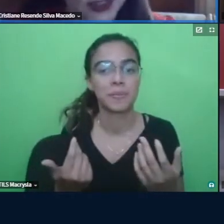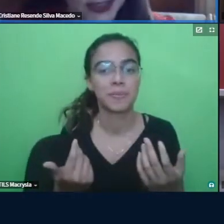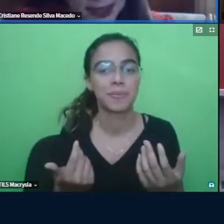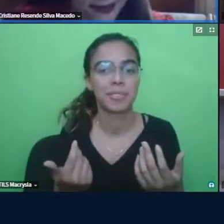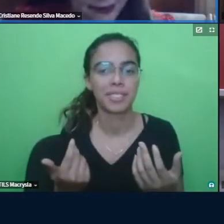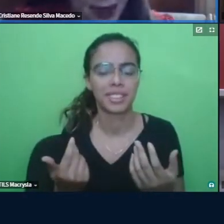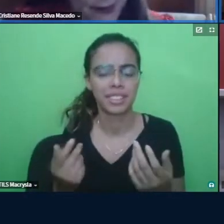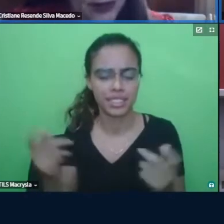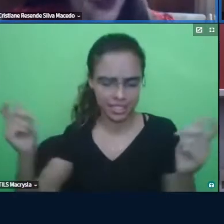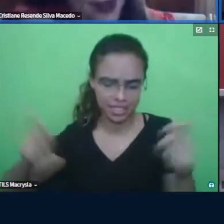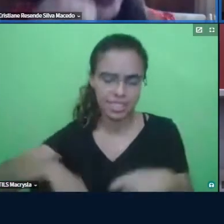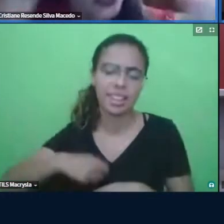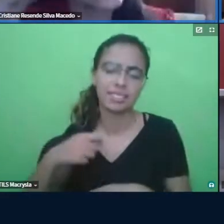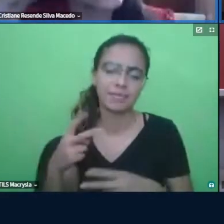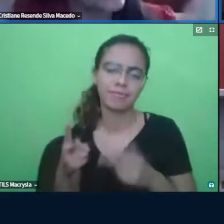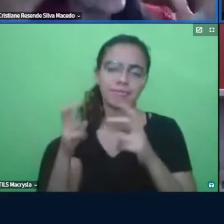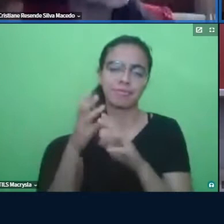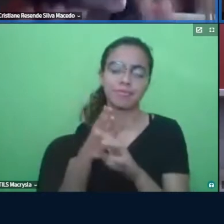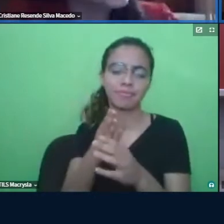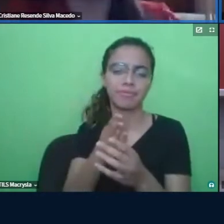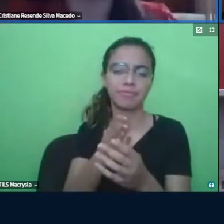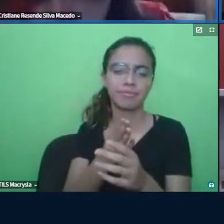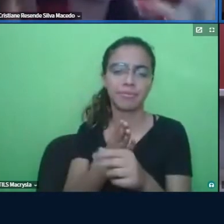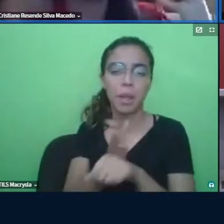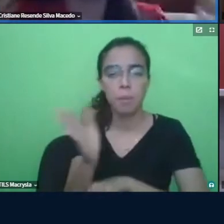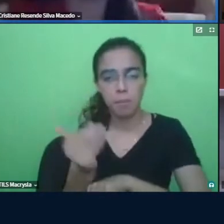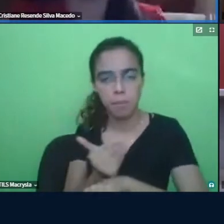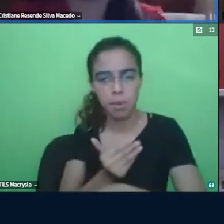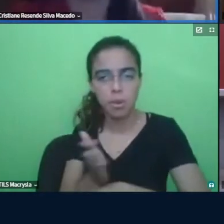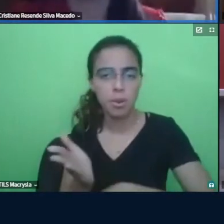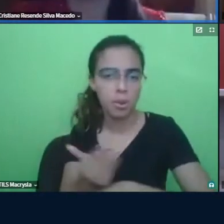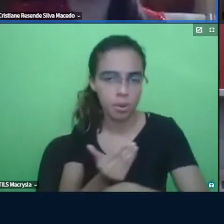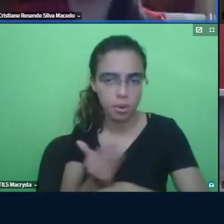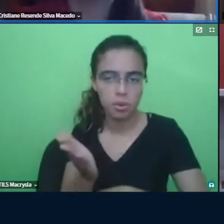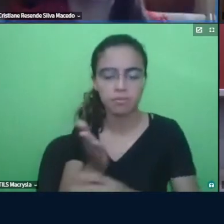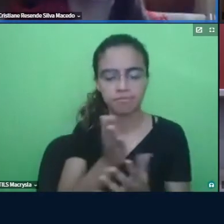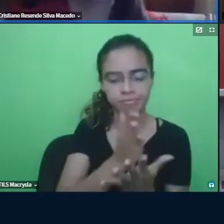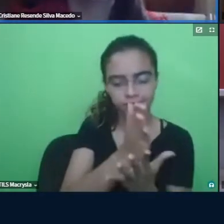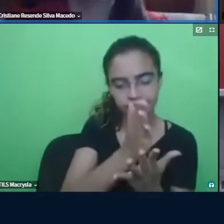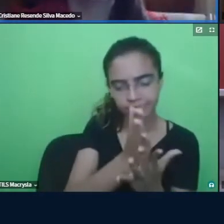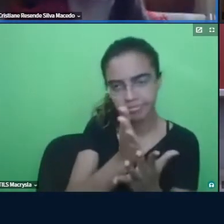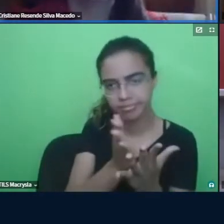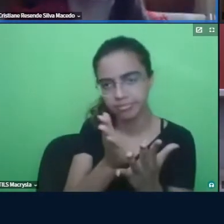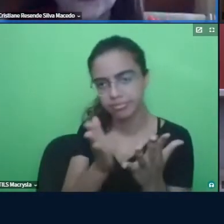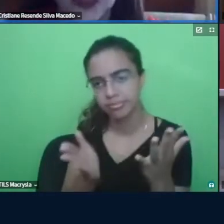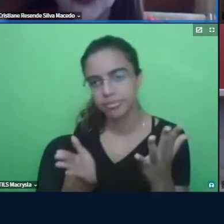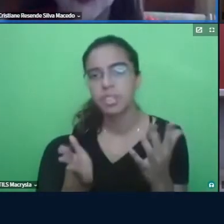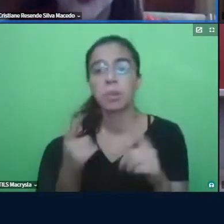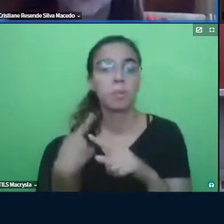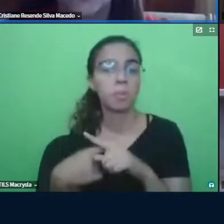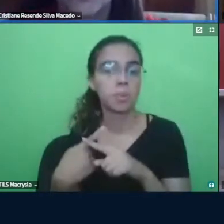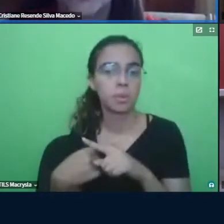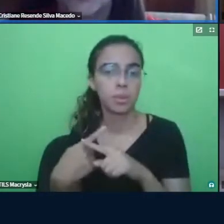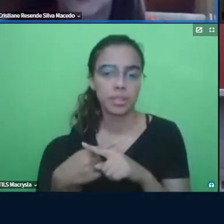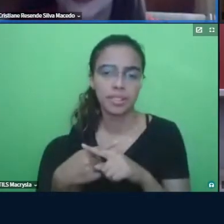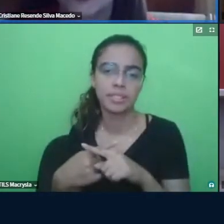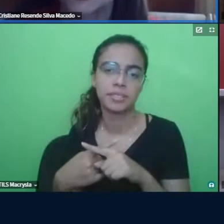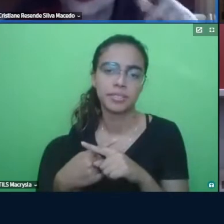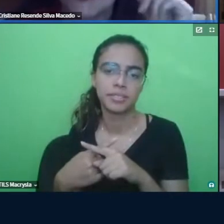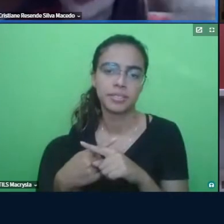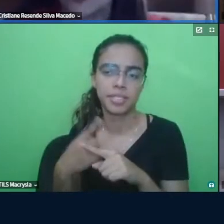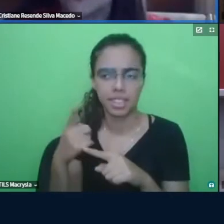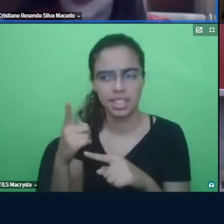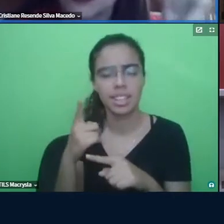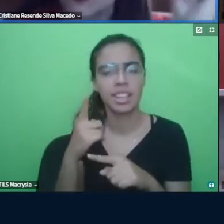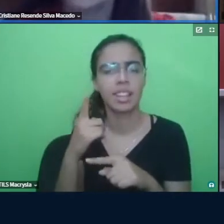plausibilidade né que é outra coisa eu passo a ativar porque ela já veio me procurar